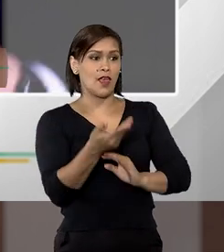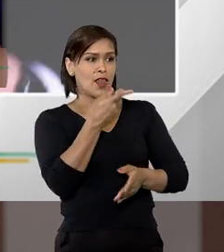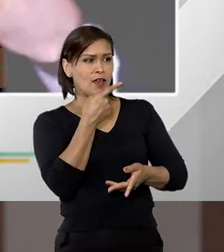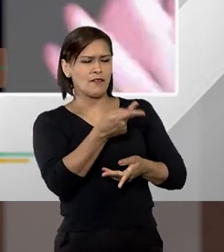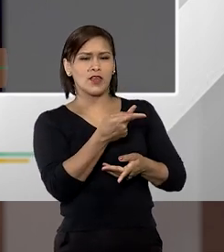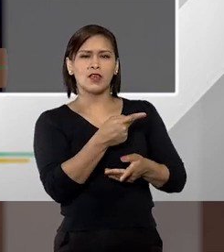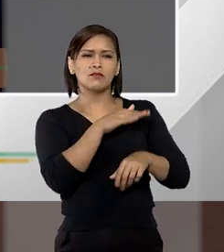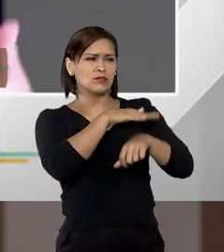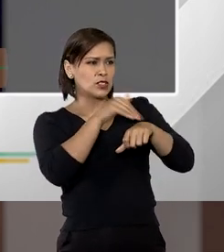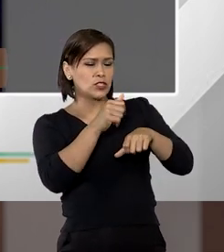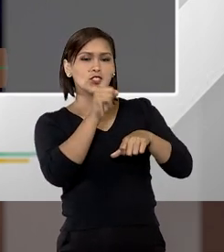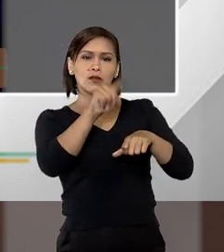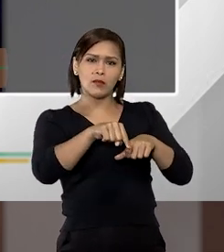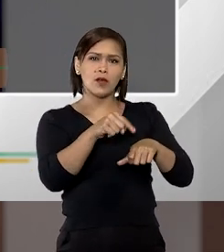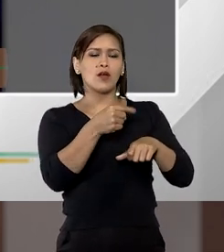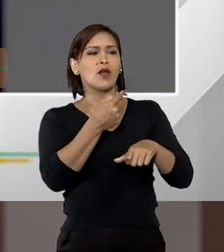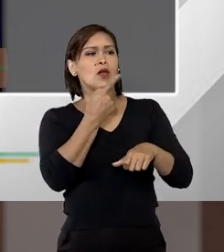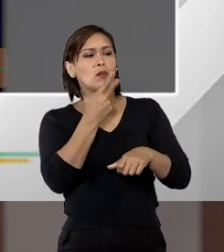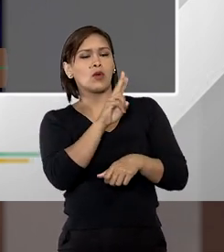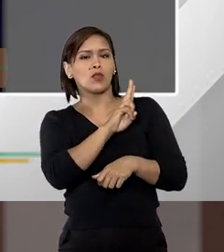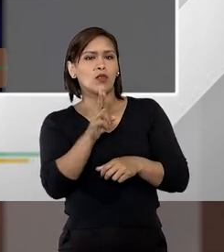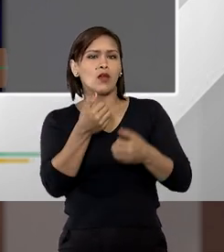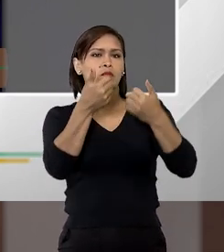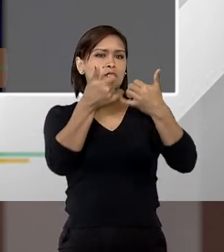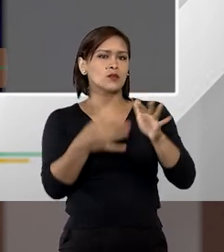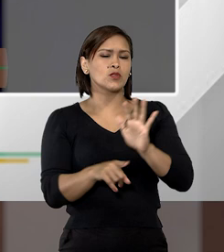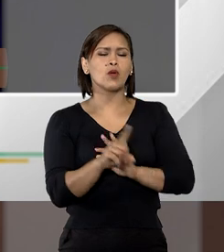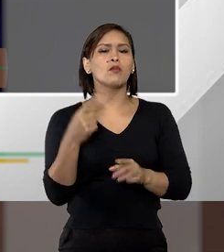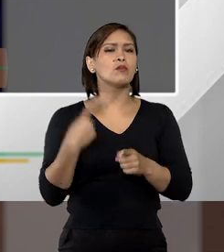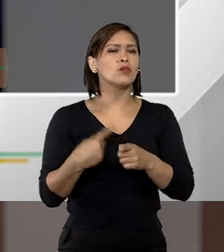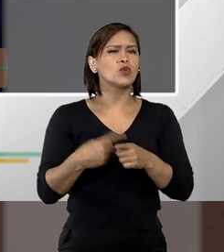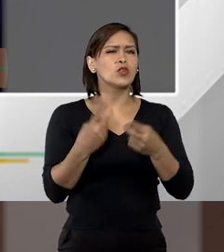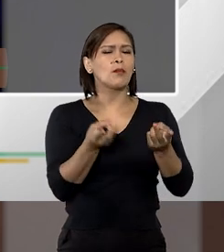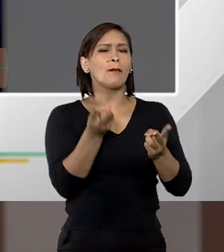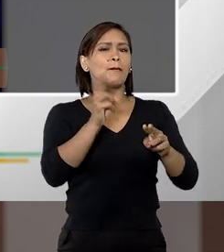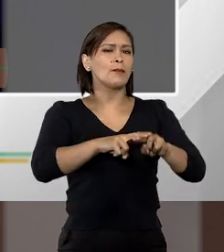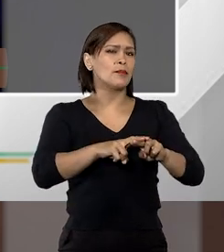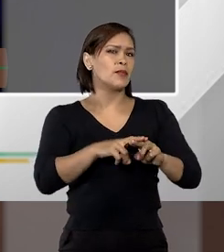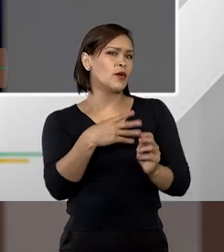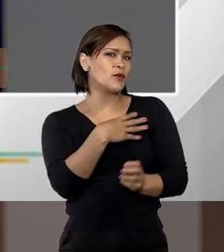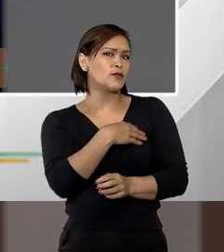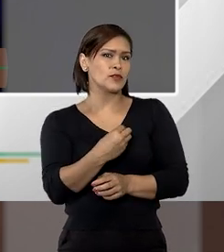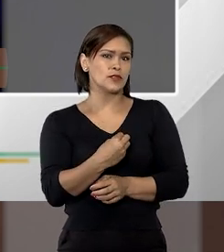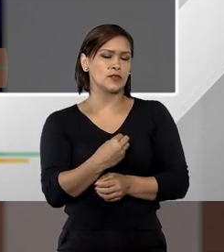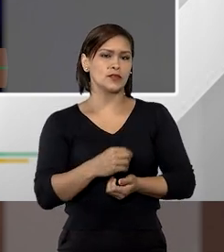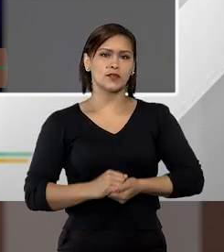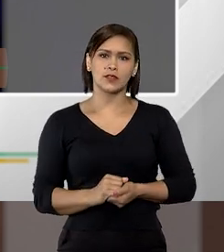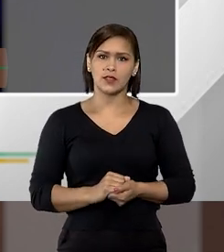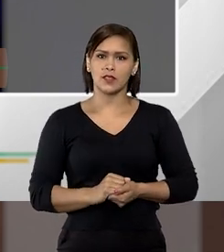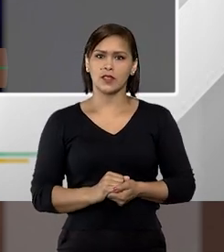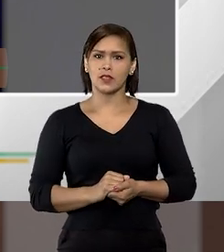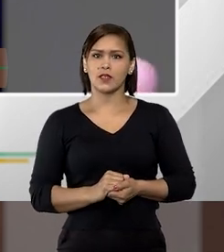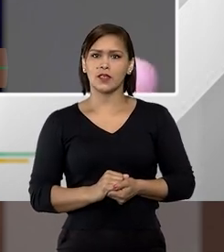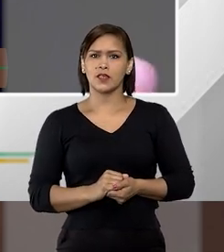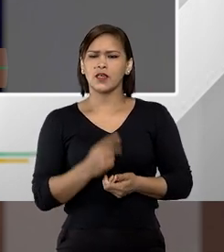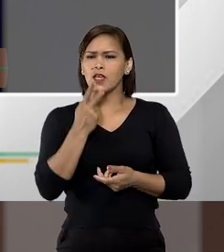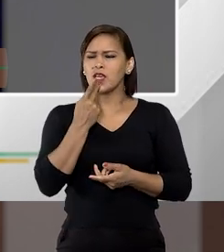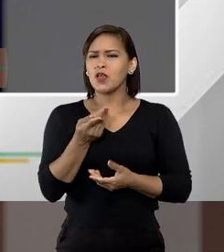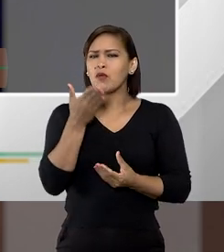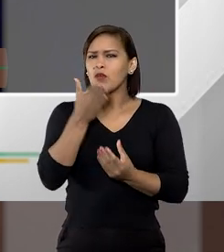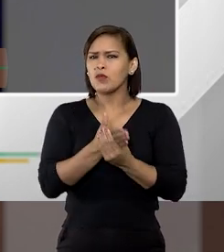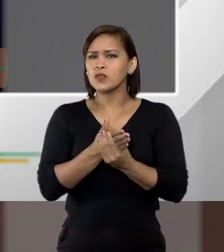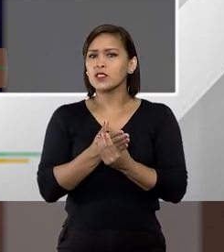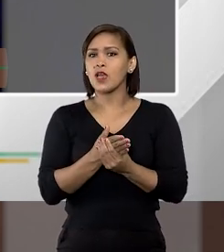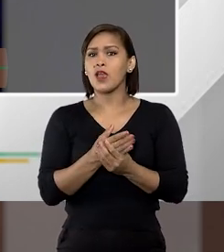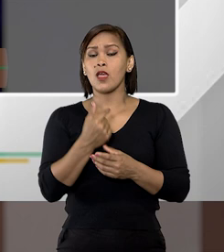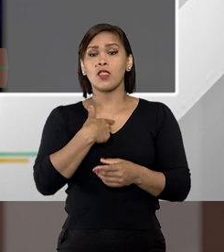e chamou fulano de tal e tal e eu queria saber porque o senhor prendeu o meu filho e eu mas qual é o processo